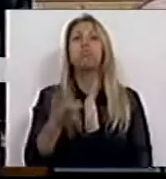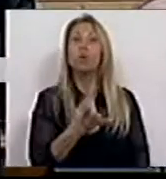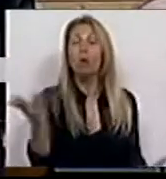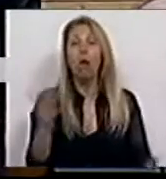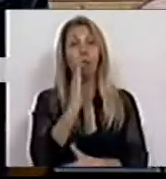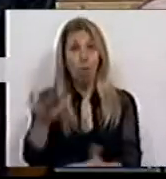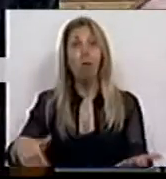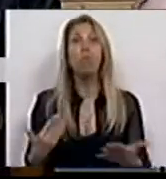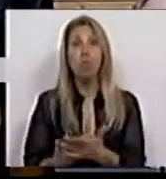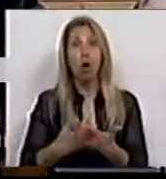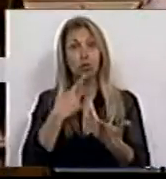construtivas para o país? Obrigado.